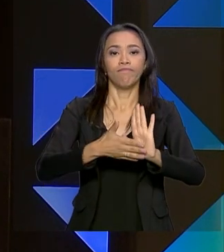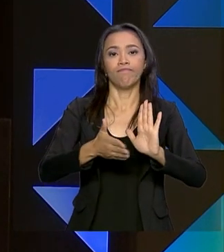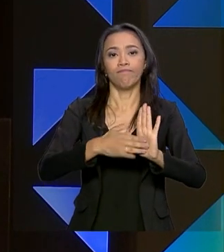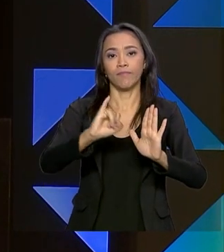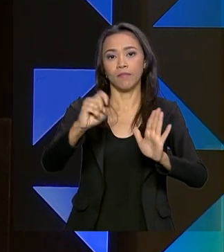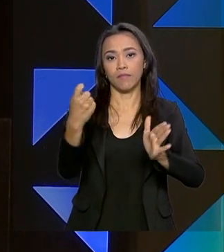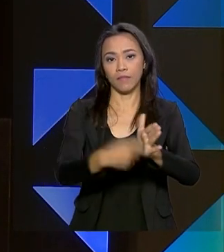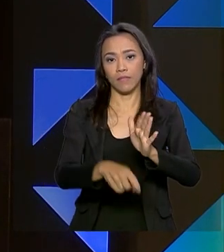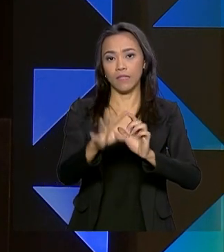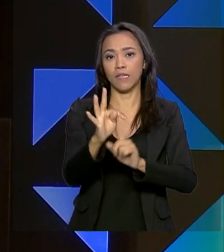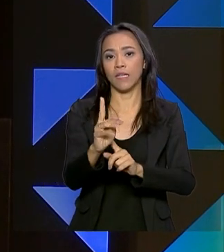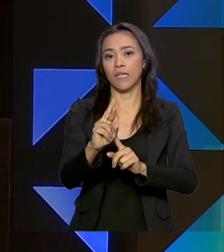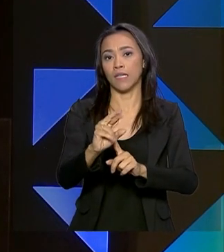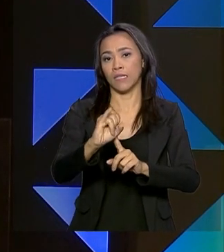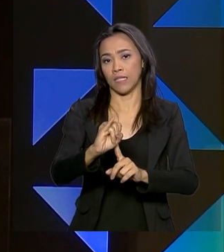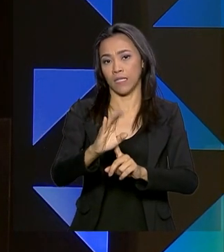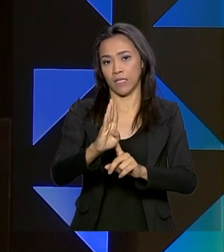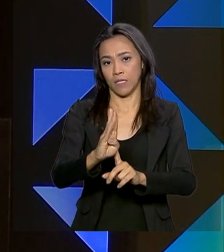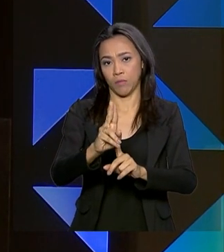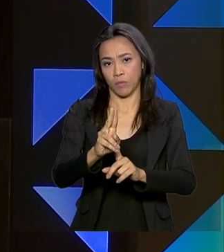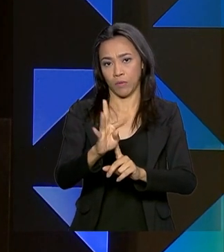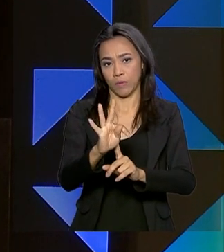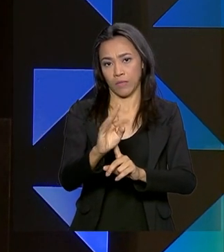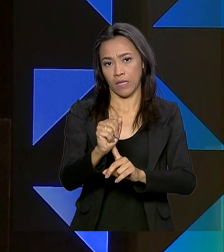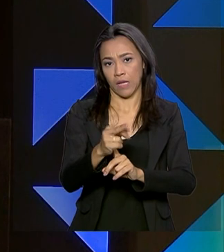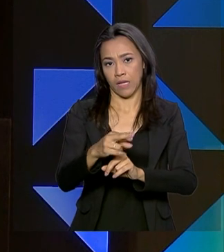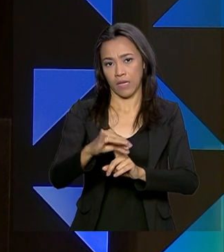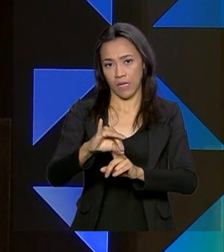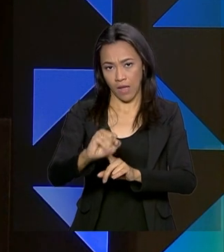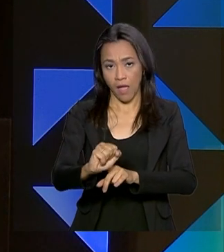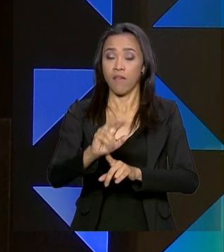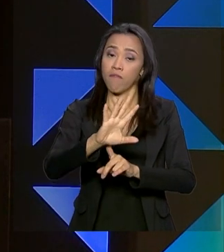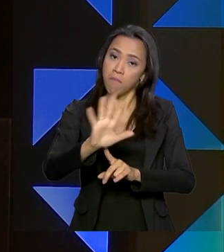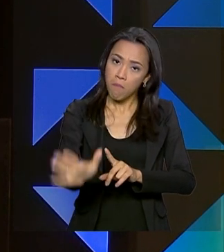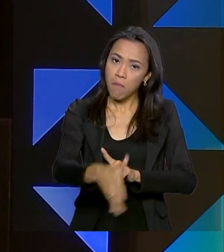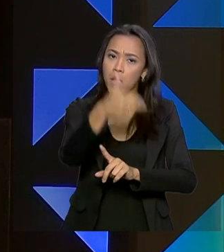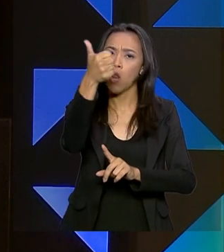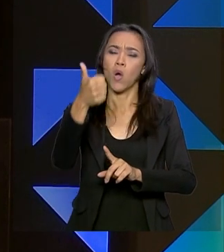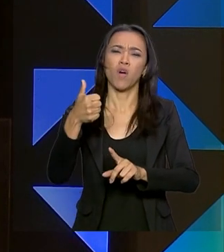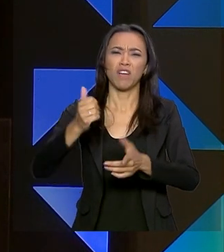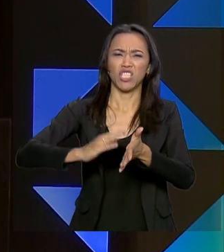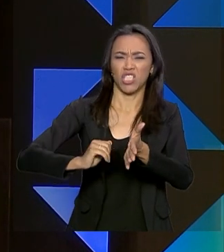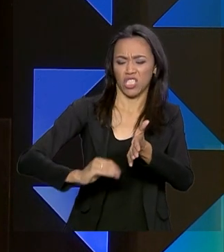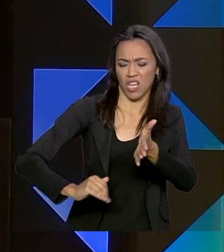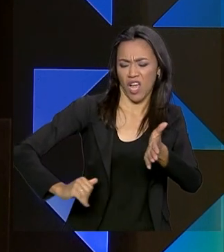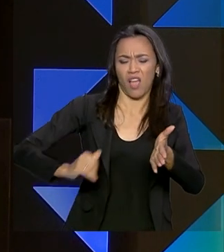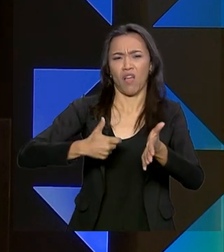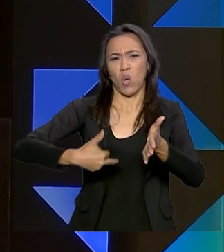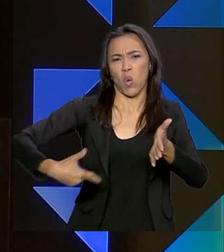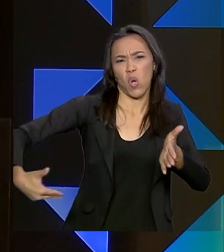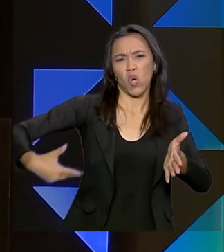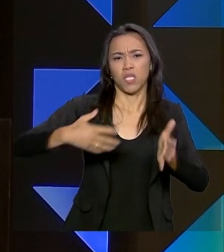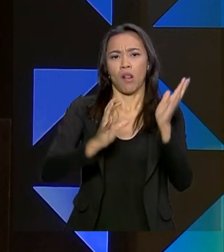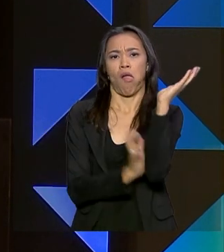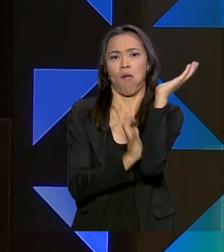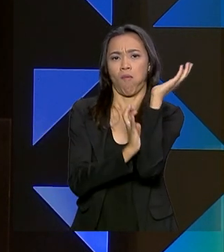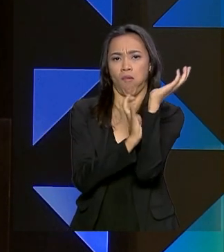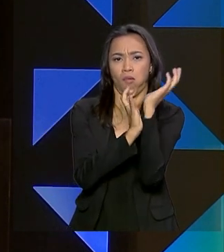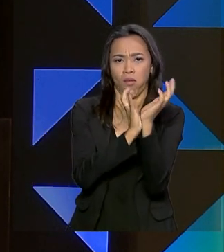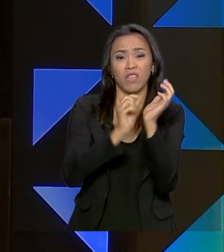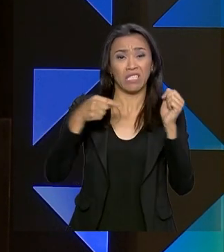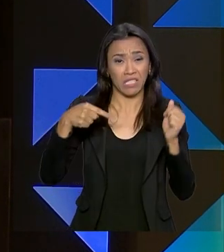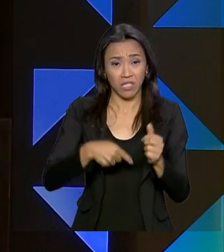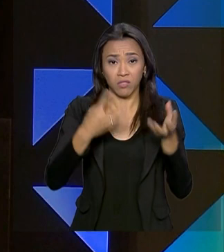que permitirá melhores condições competitivas ao eliminar o excesso de obrigações burocráticas que